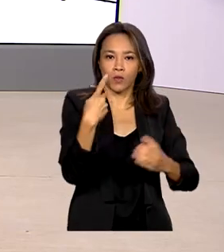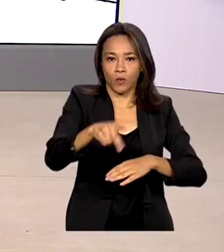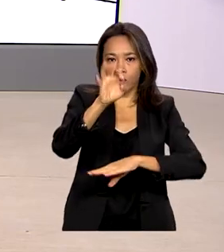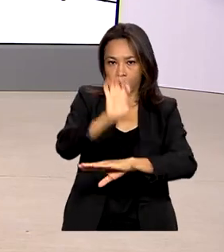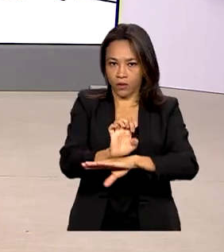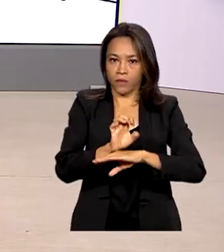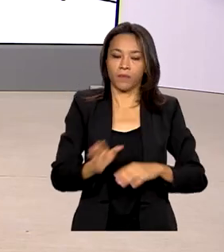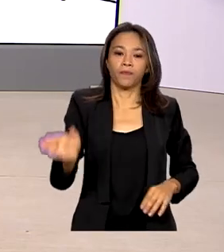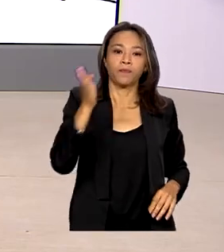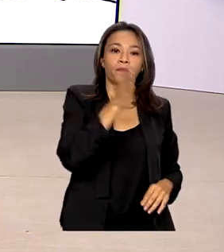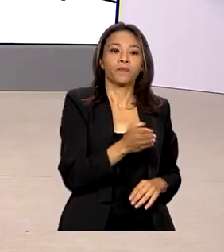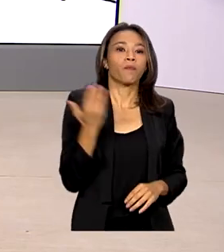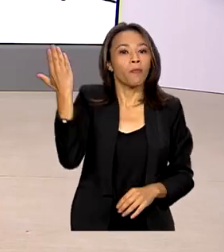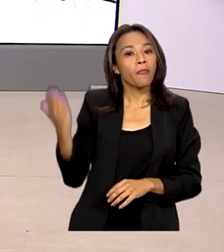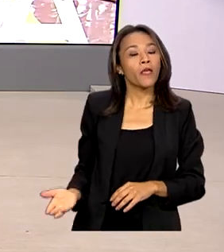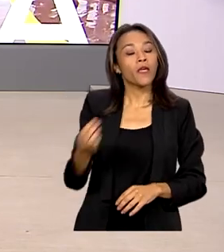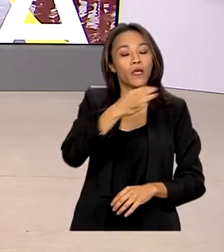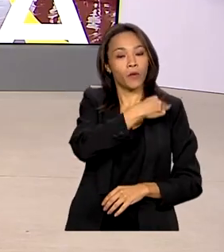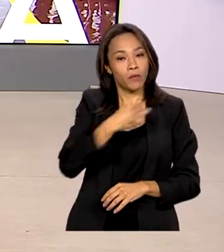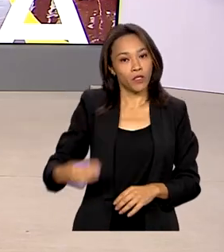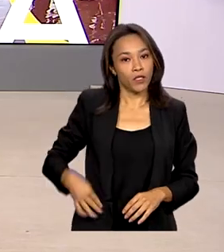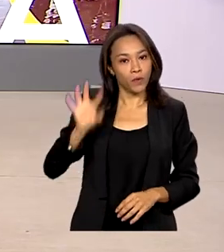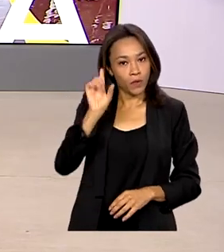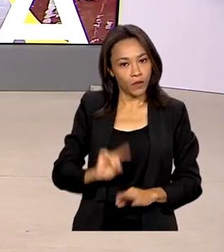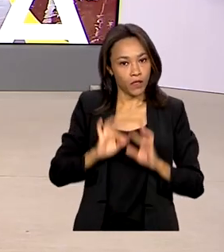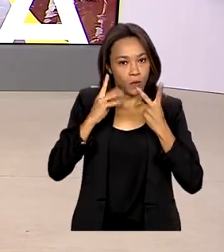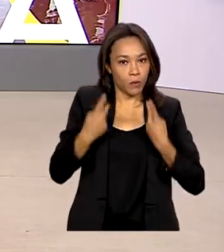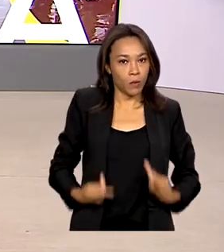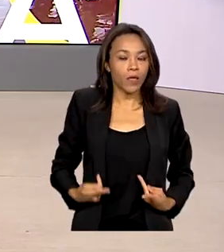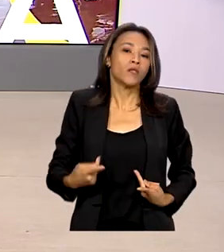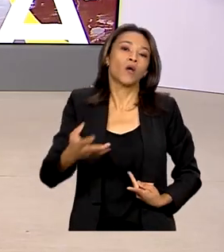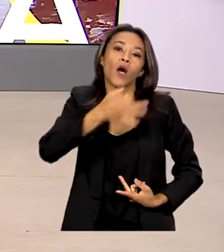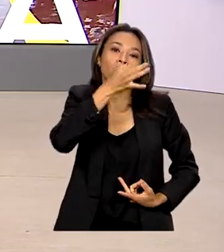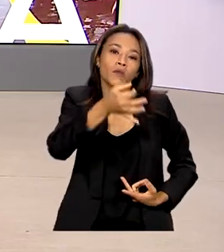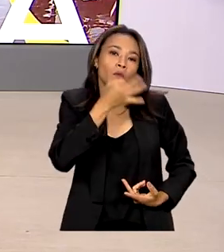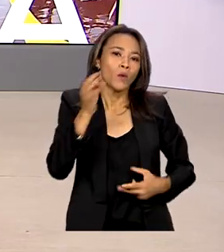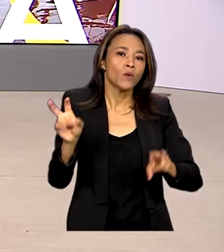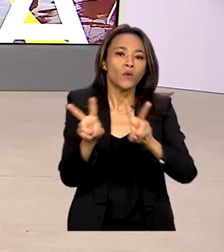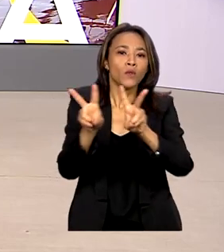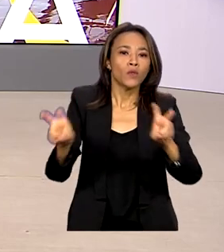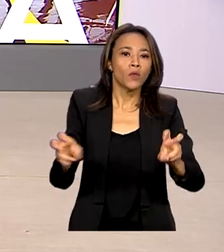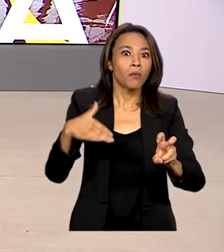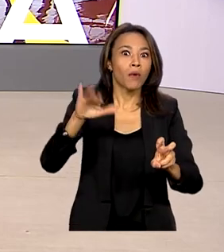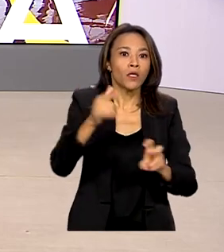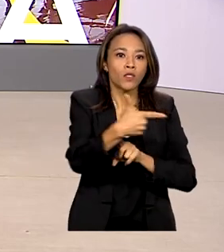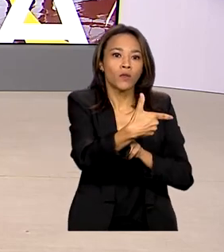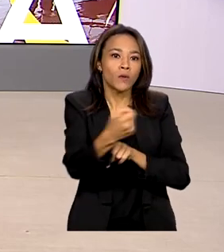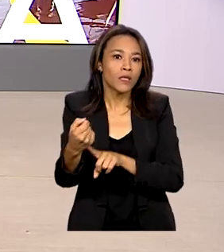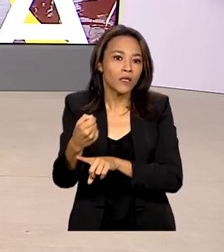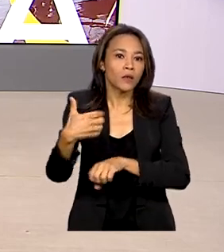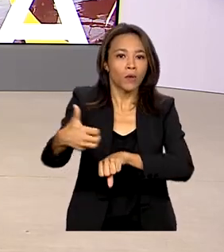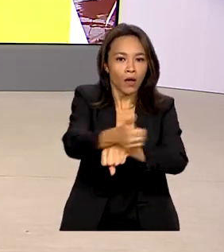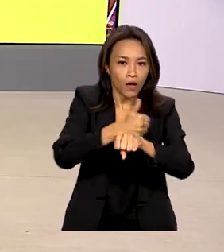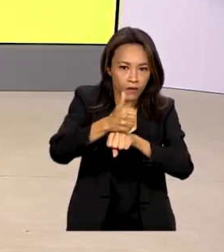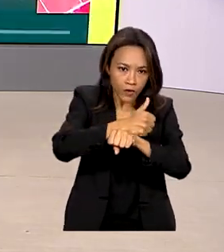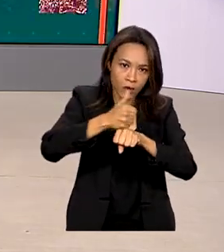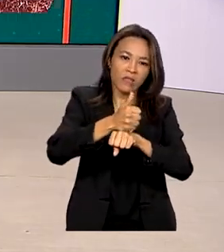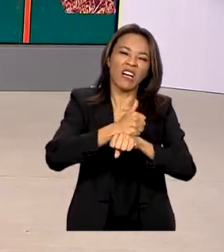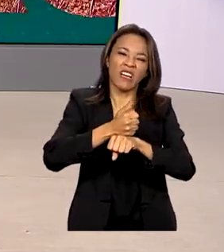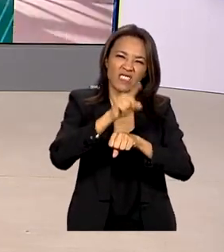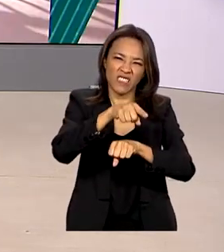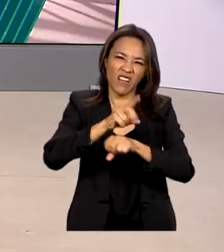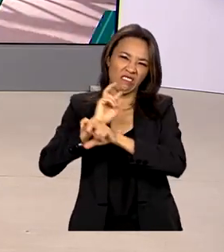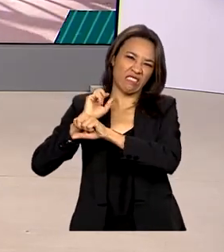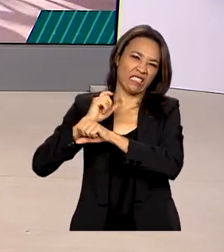E o ministro dos Direitos Humanos e Cidadania comentou o resgate de mais de 200 profissionais em situação de